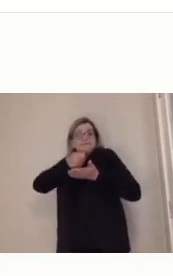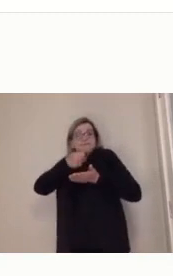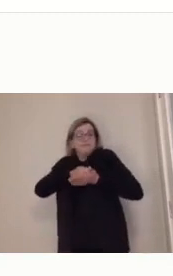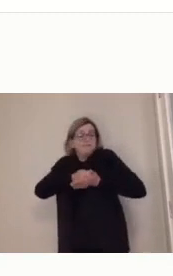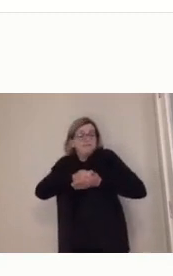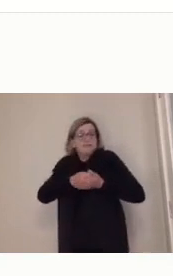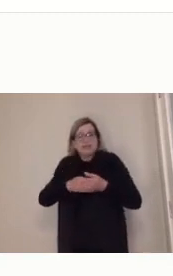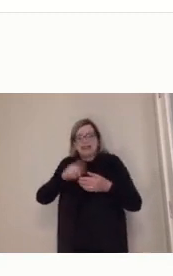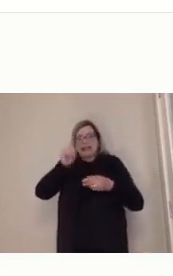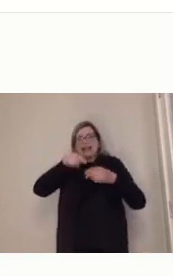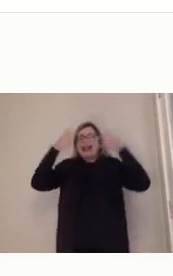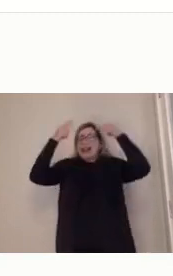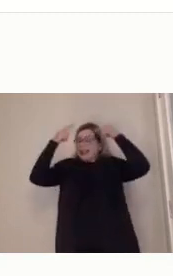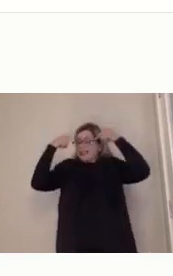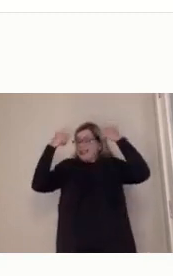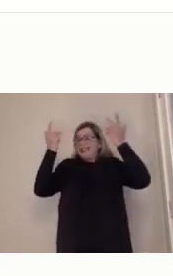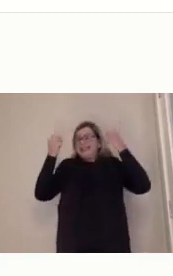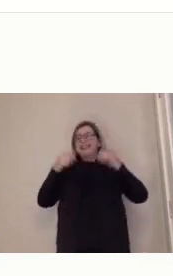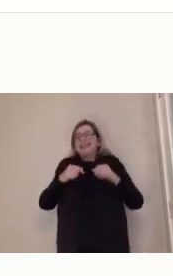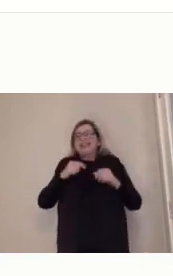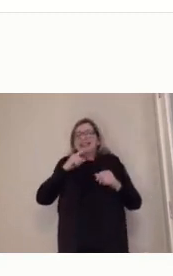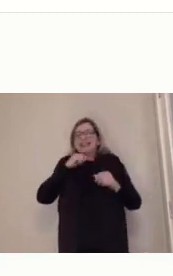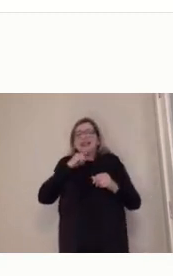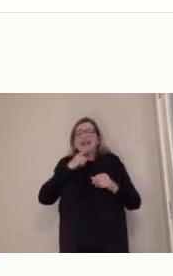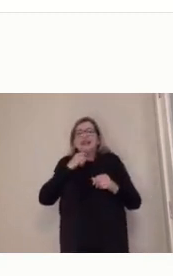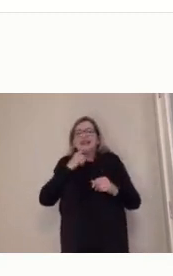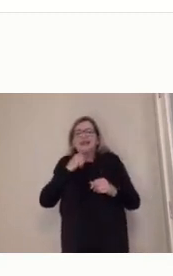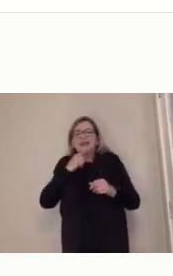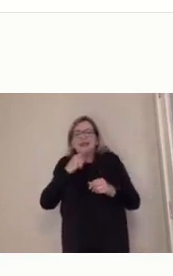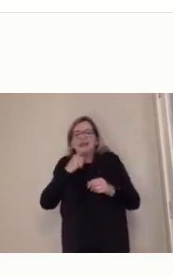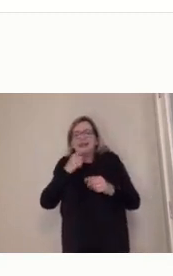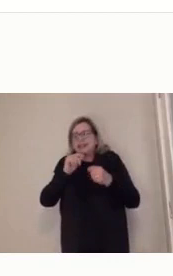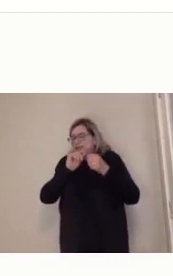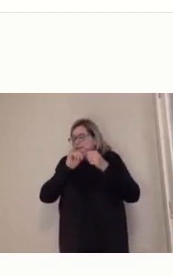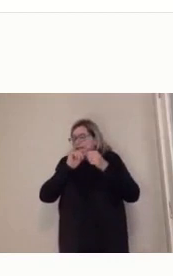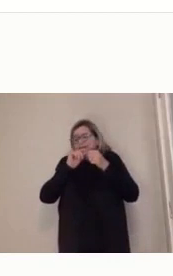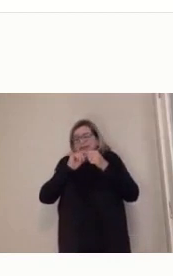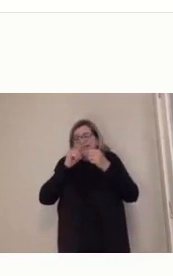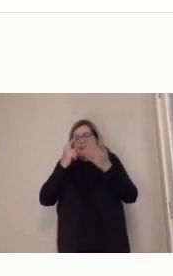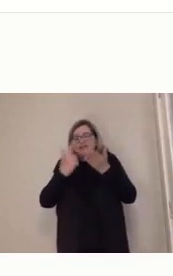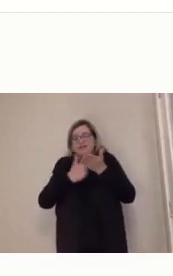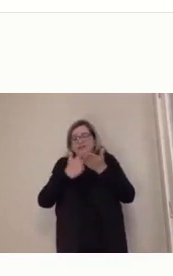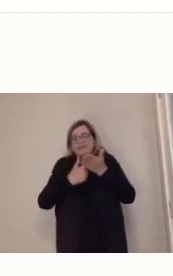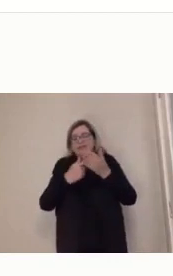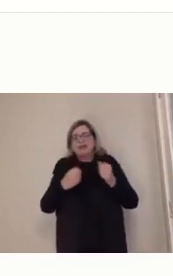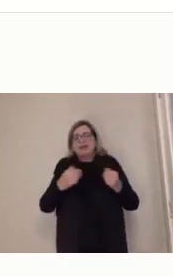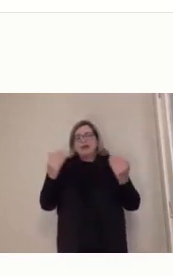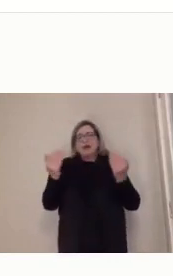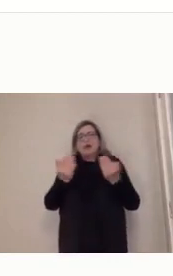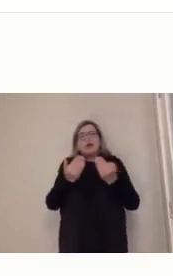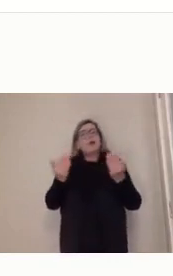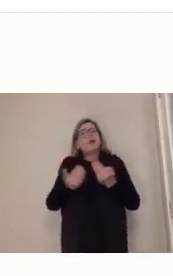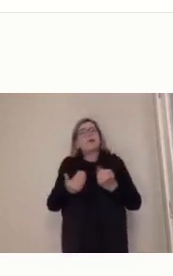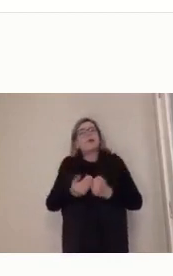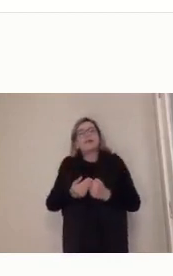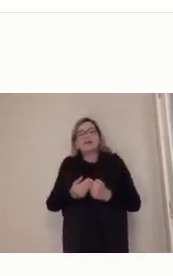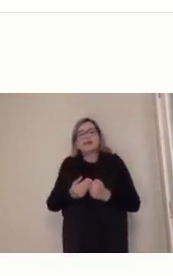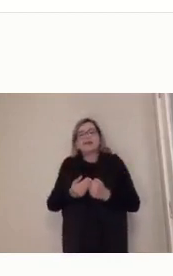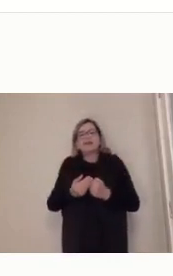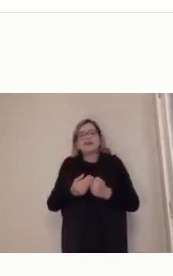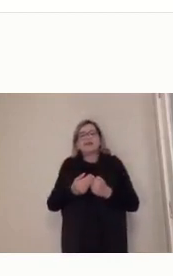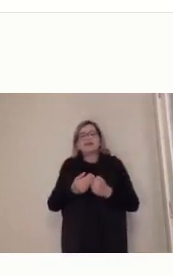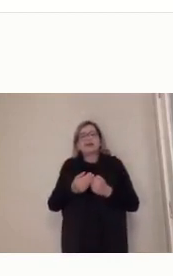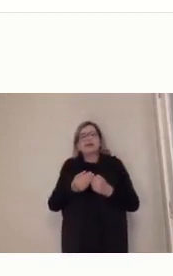levar à frente essa enciclopédia. Hoje, a gente diz que a internet é a enciclopédia, né? Do